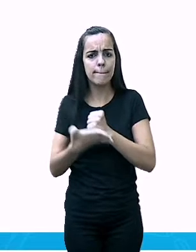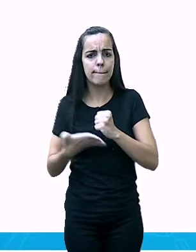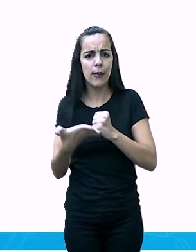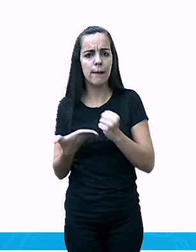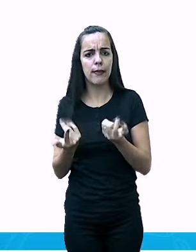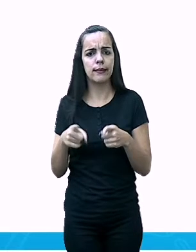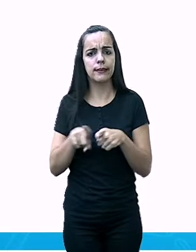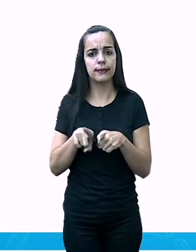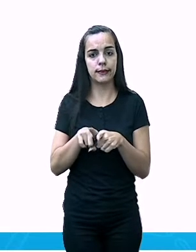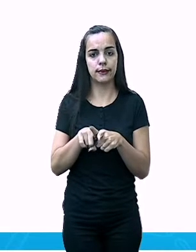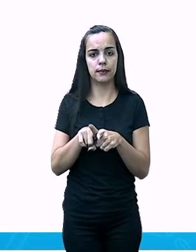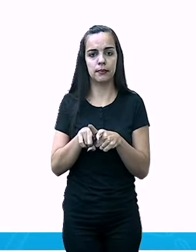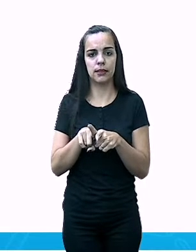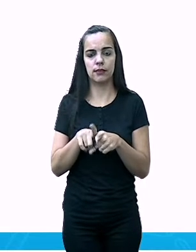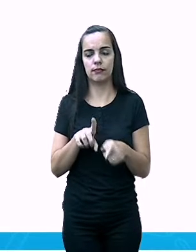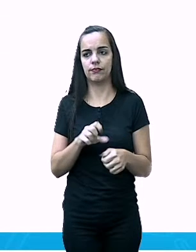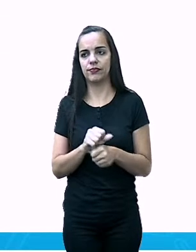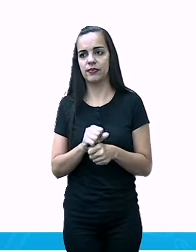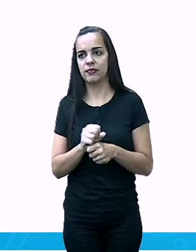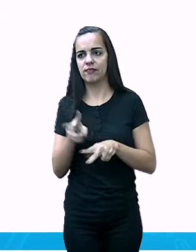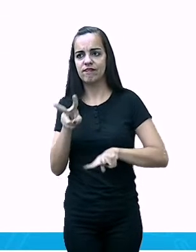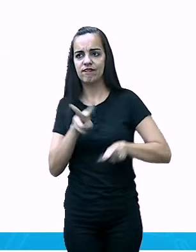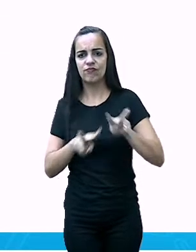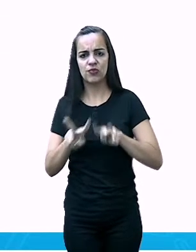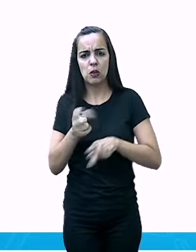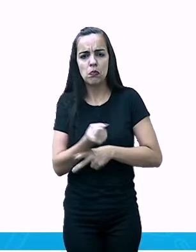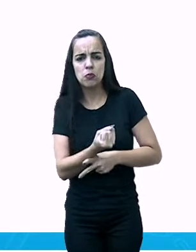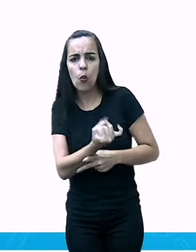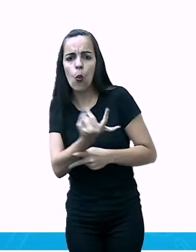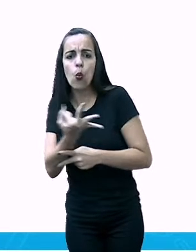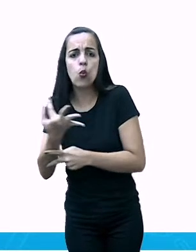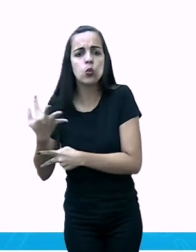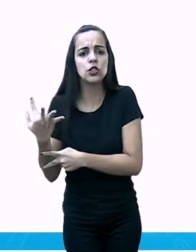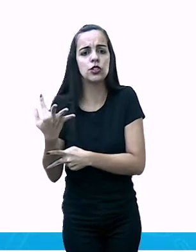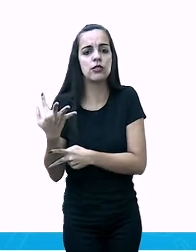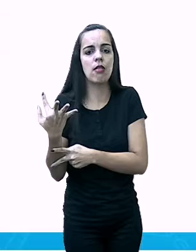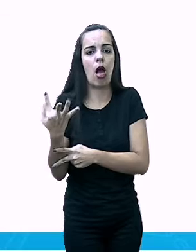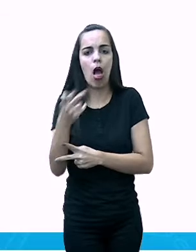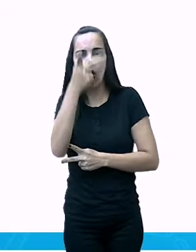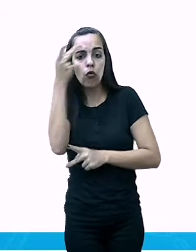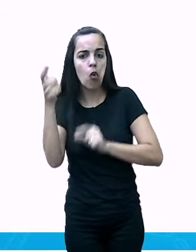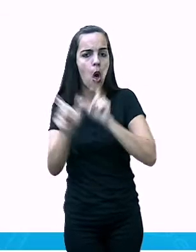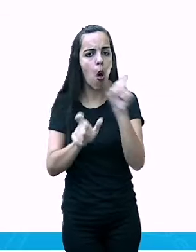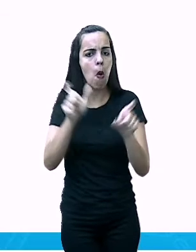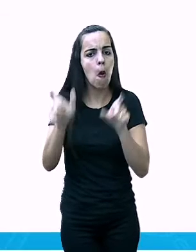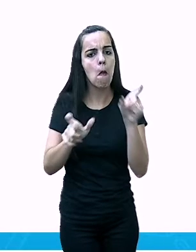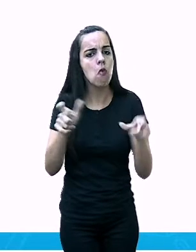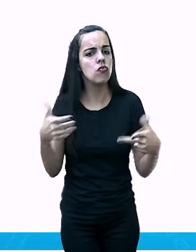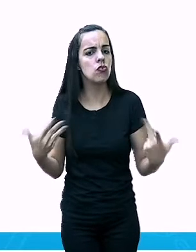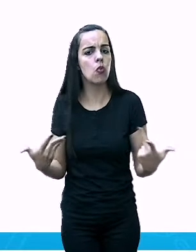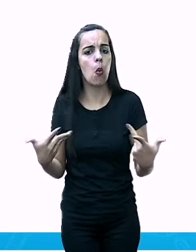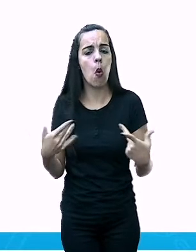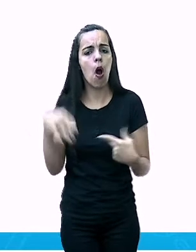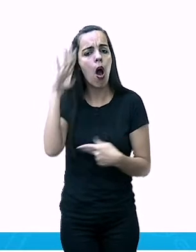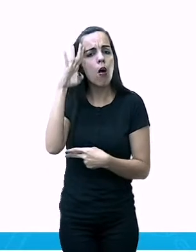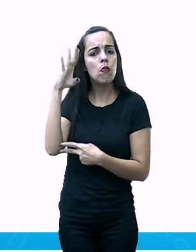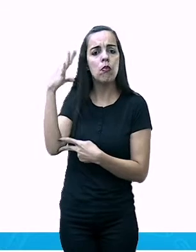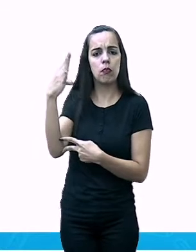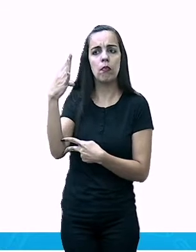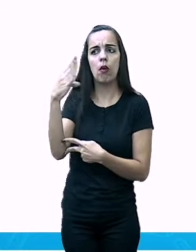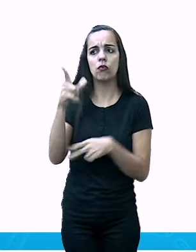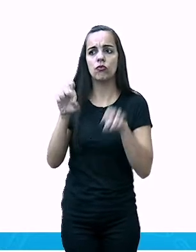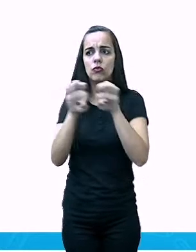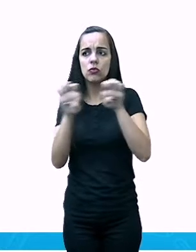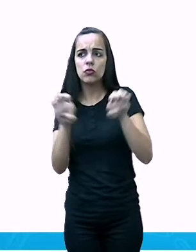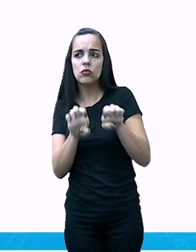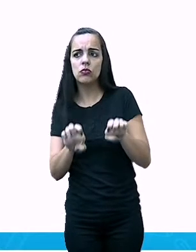O povo, a quantidade, a distribuição. E você vai entender